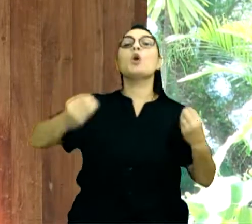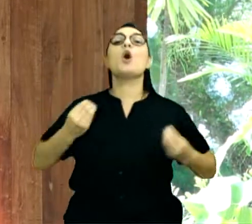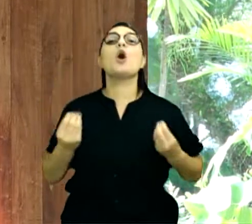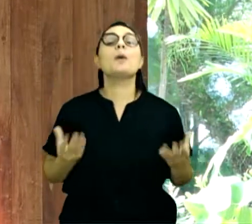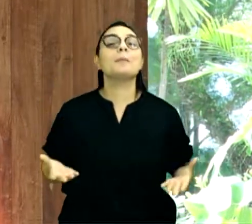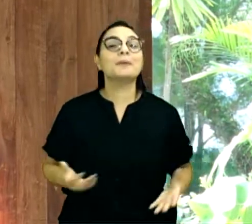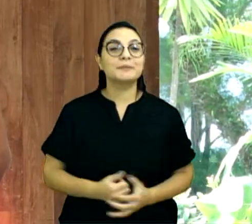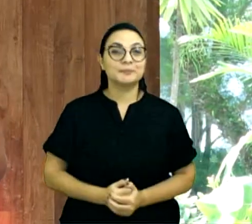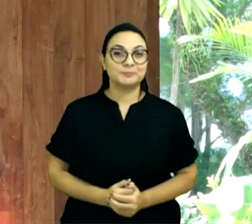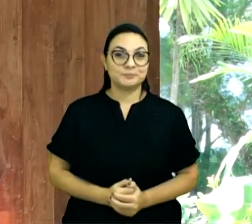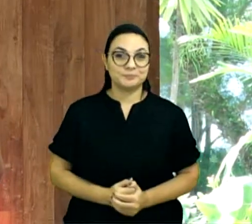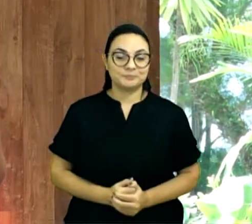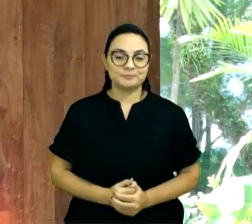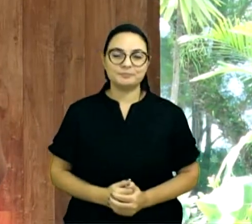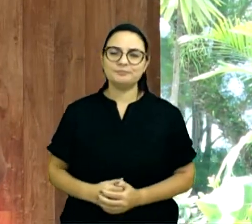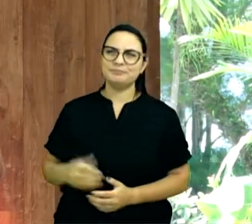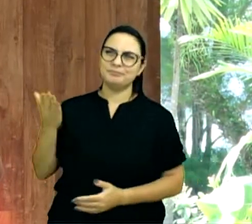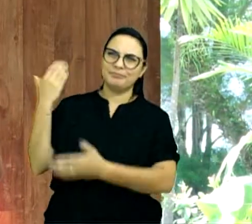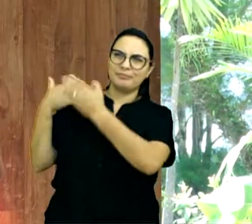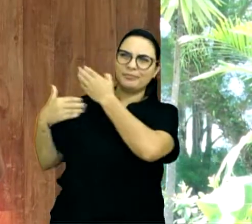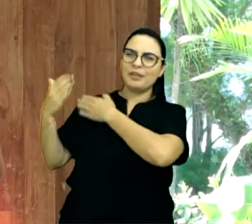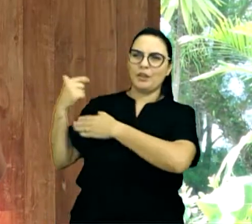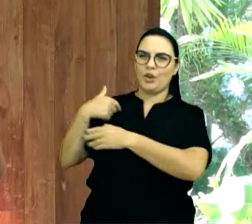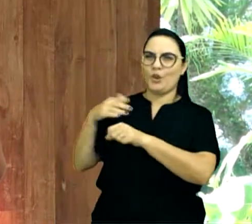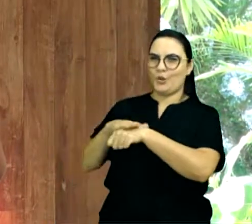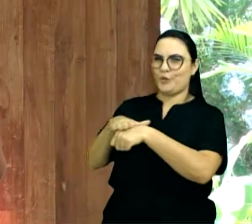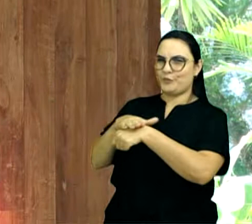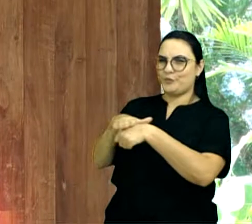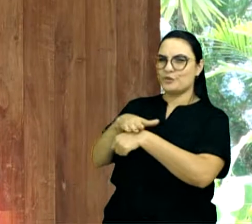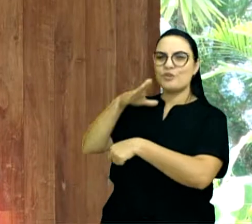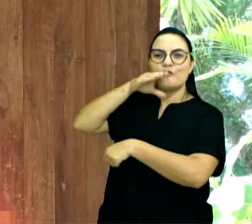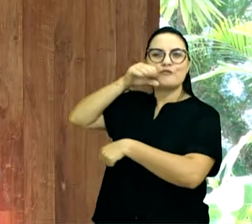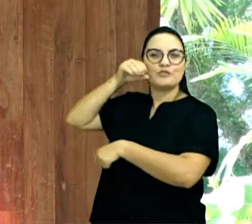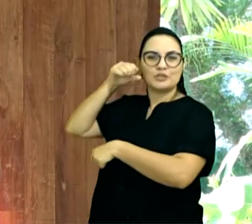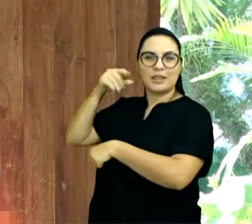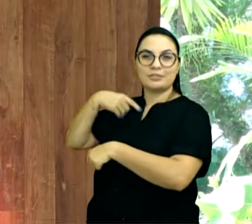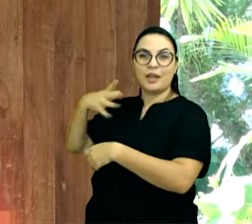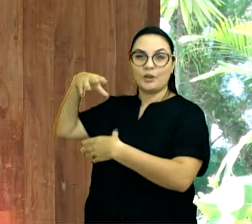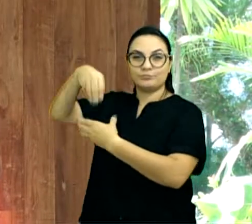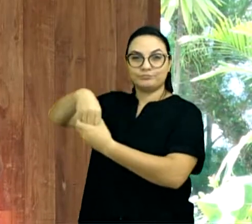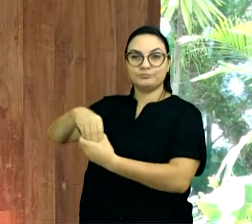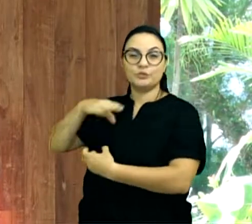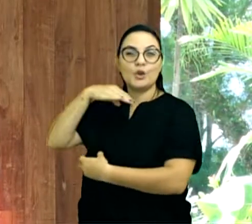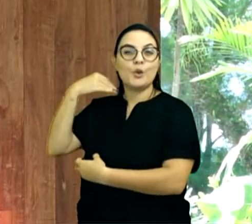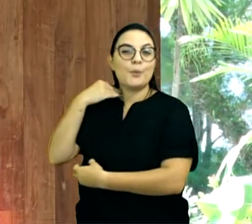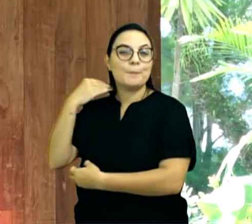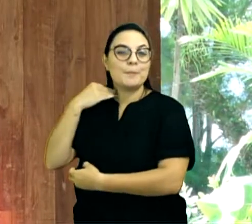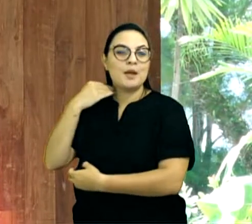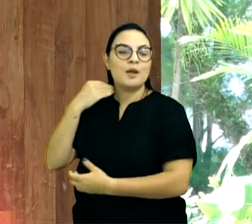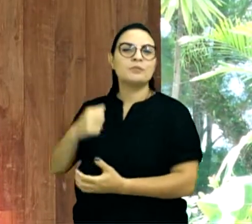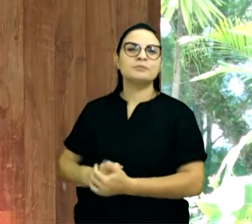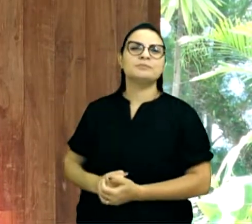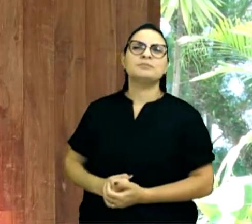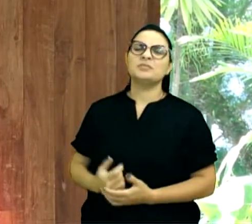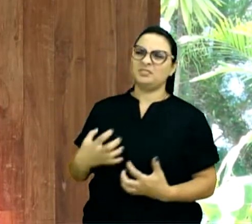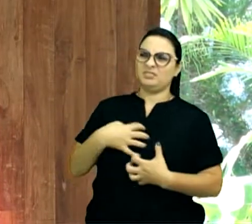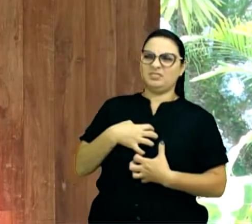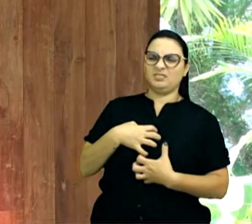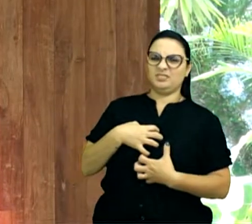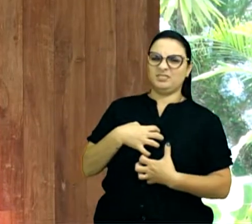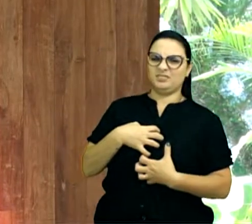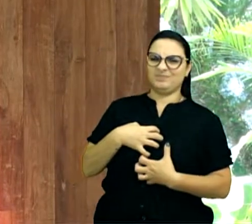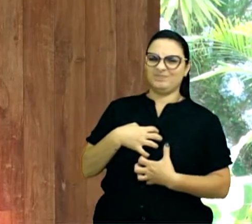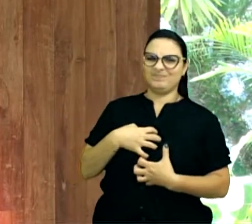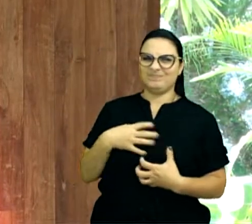Um dia desse, eu fui falar com um funcionário, de um banco, e eu fiquei tão chocado comigo,